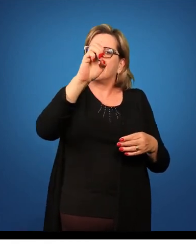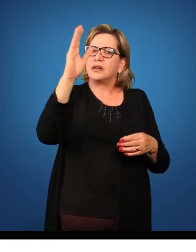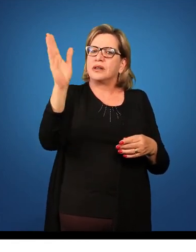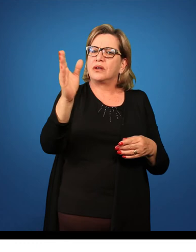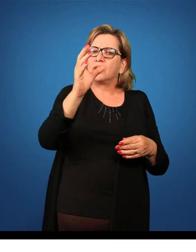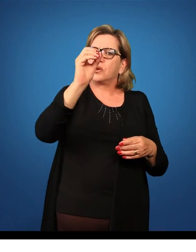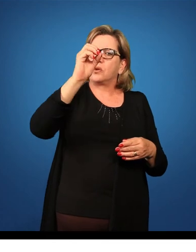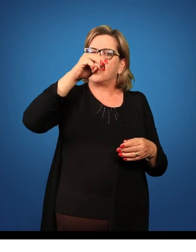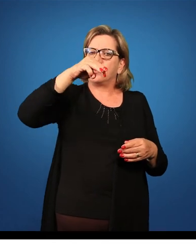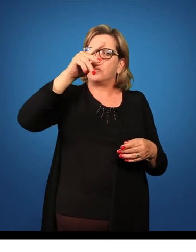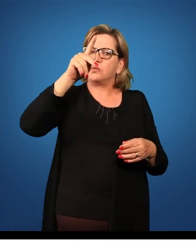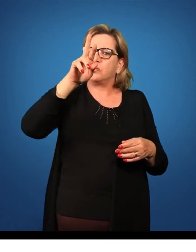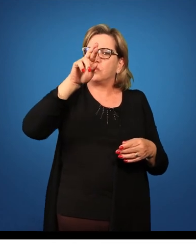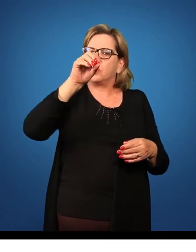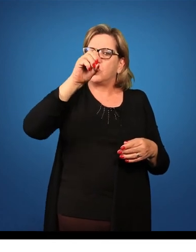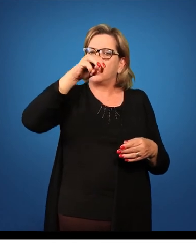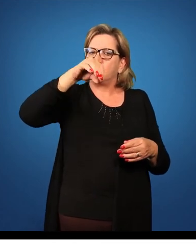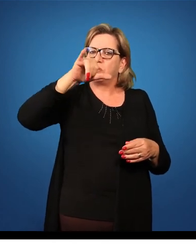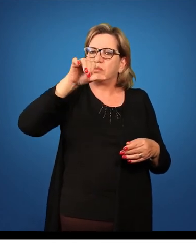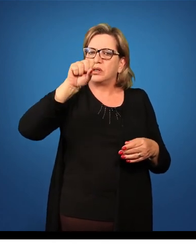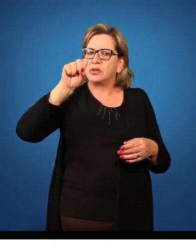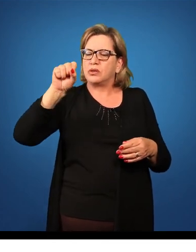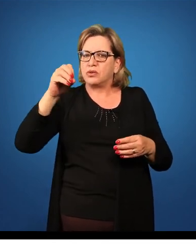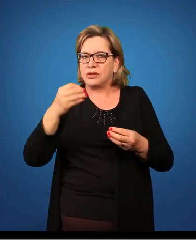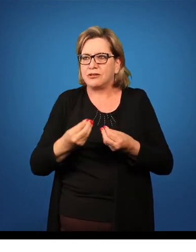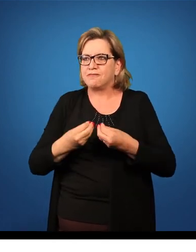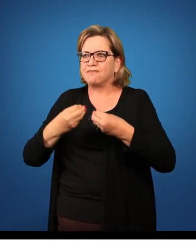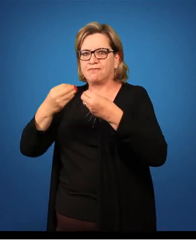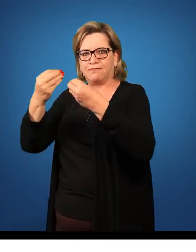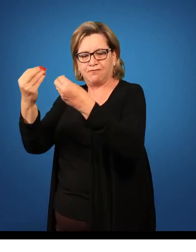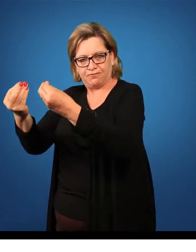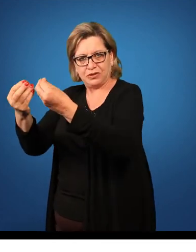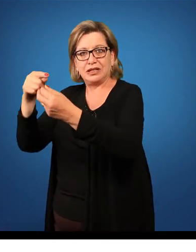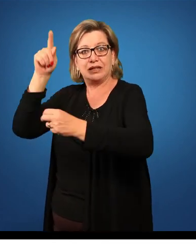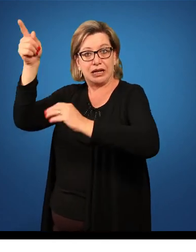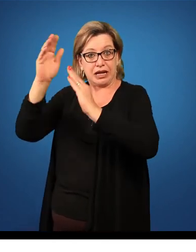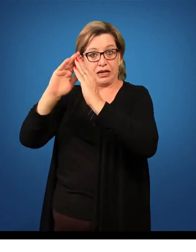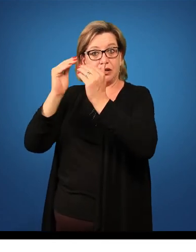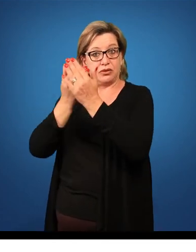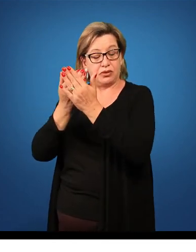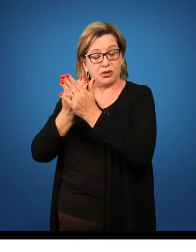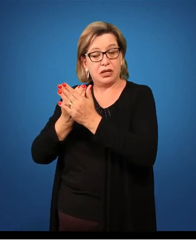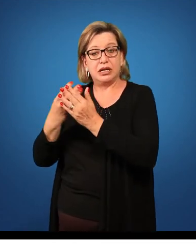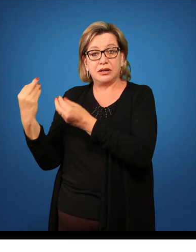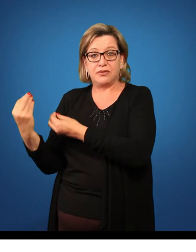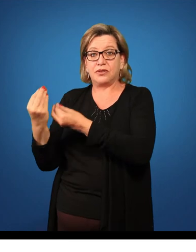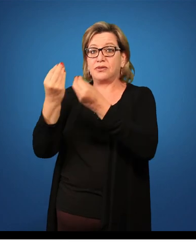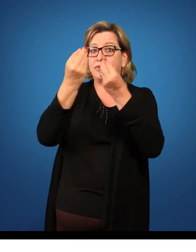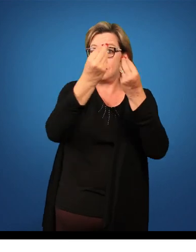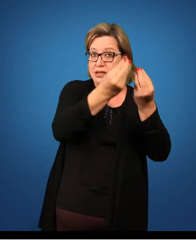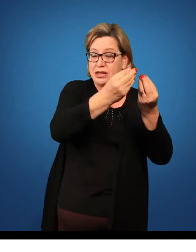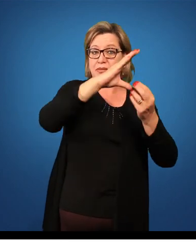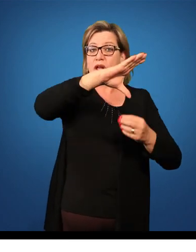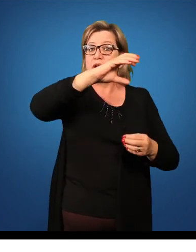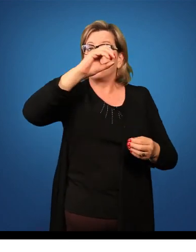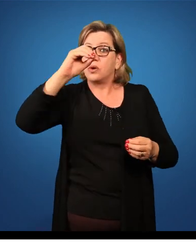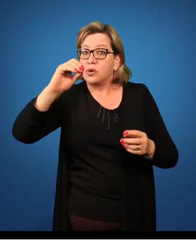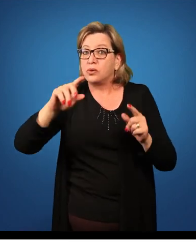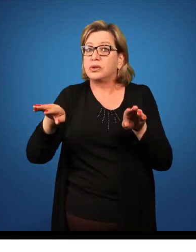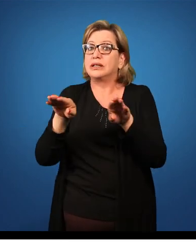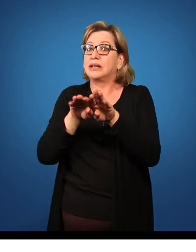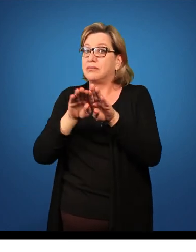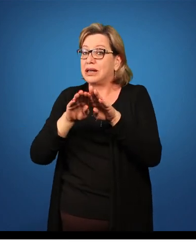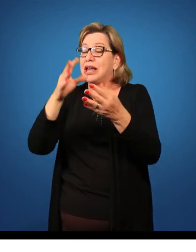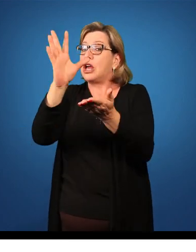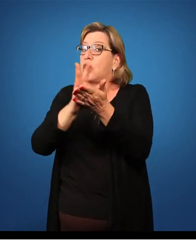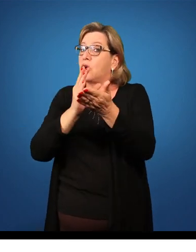escola. E vão pegar cópia para entregar para a nossa coordenação e uma cópia para vocês anexarem no relatório final. Esse